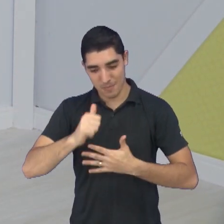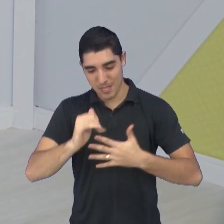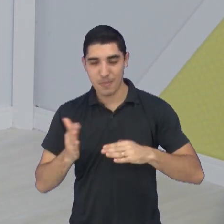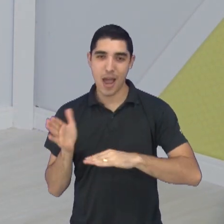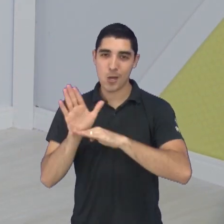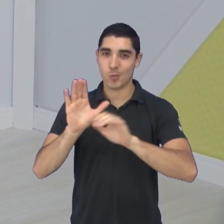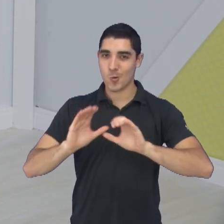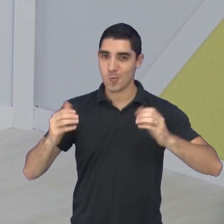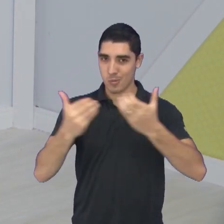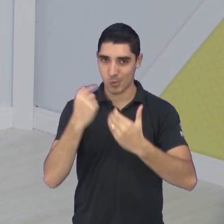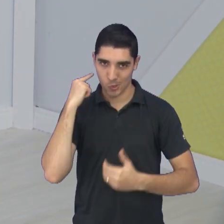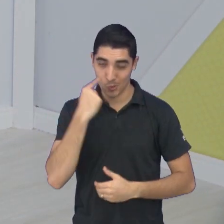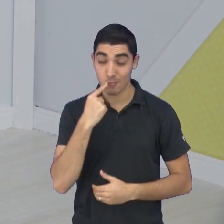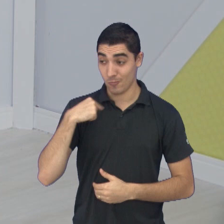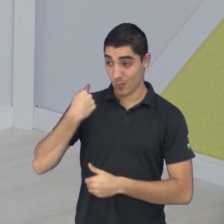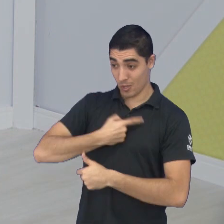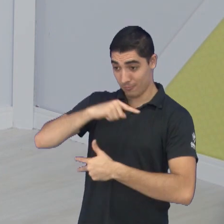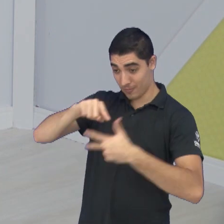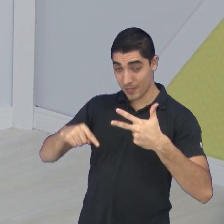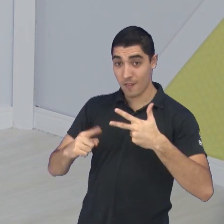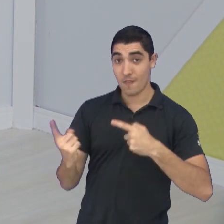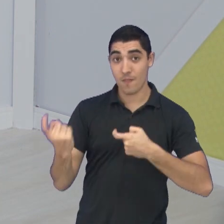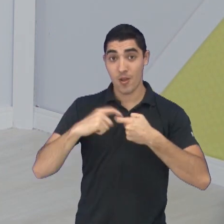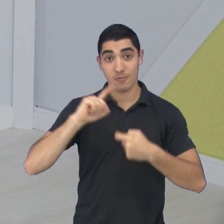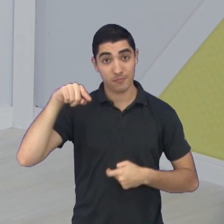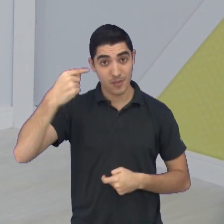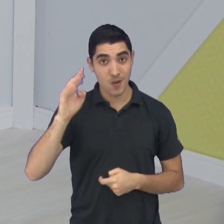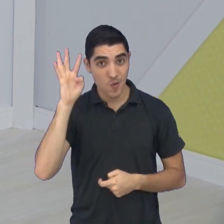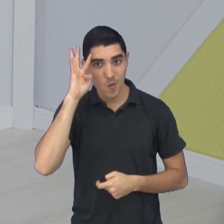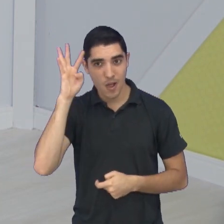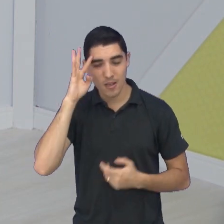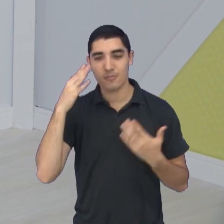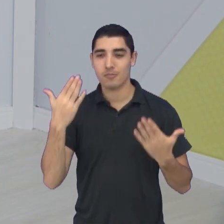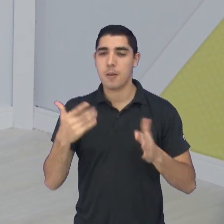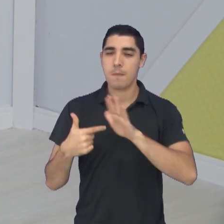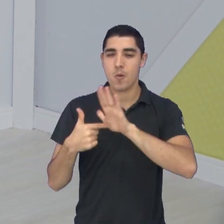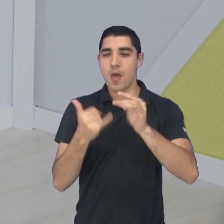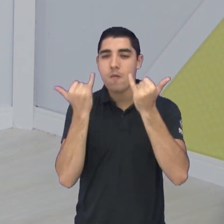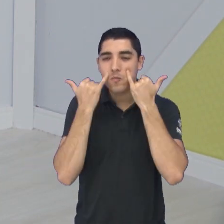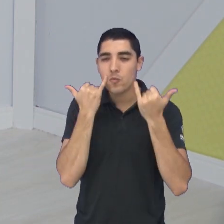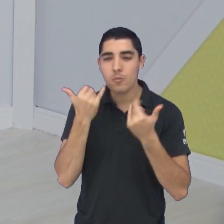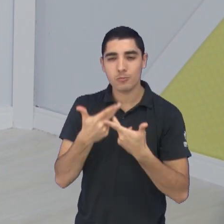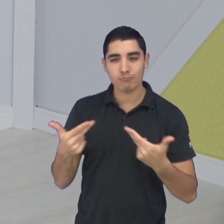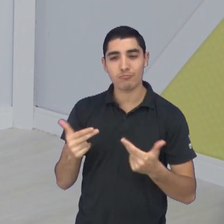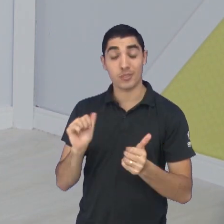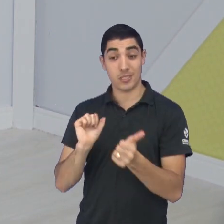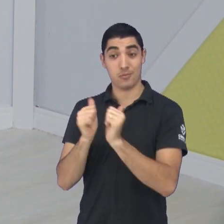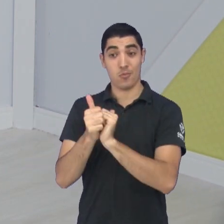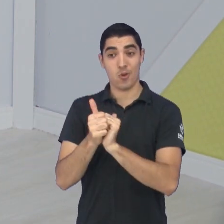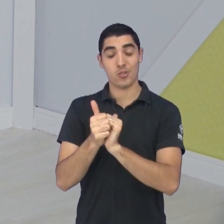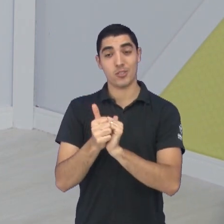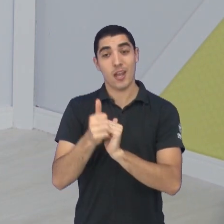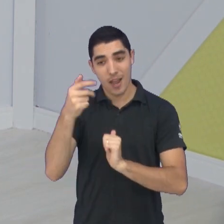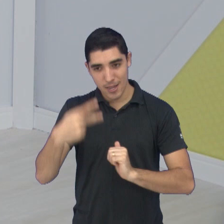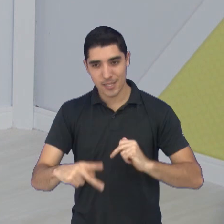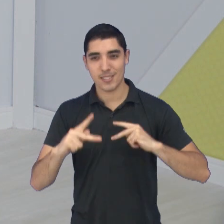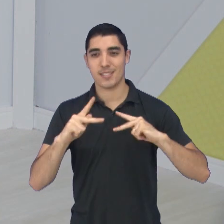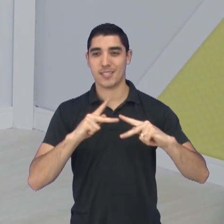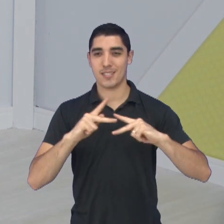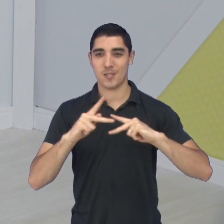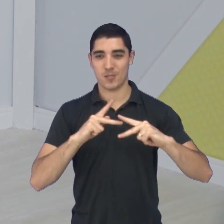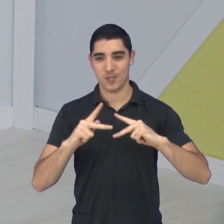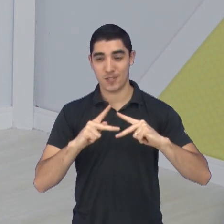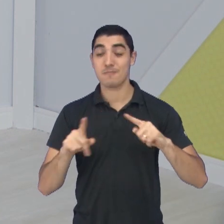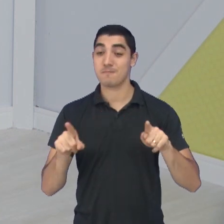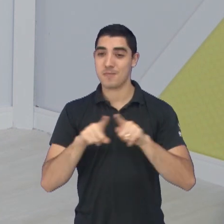comunidade surda. Nós três e grande equipe estaremos aqui na próxima quarta-feira pra trazer muito mais informação do esporte da nossa cidade e